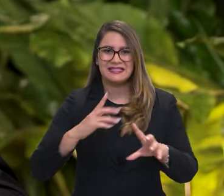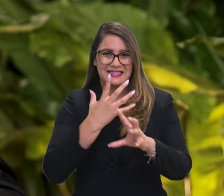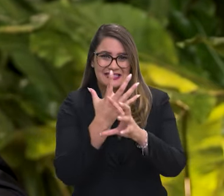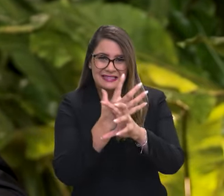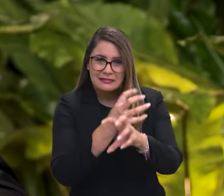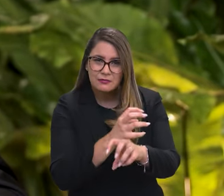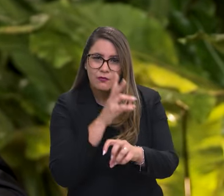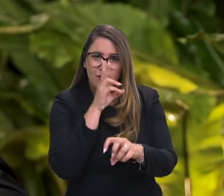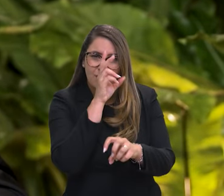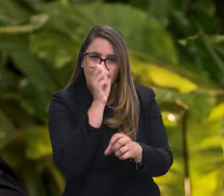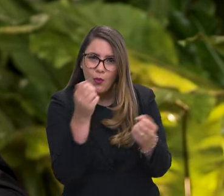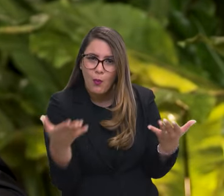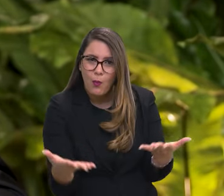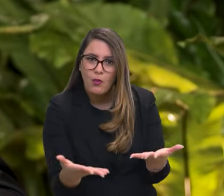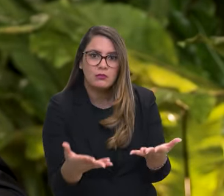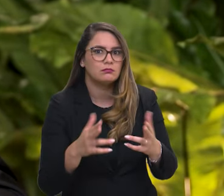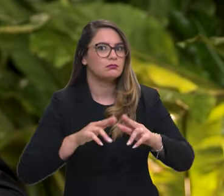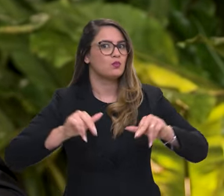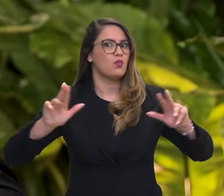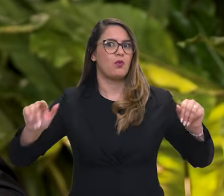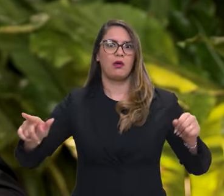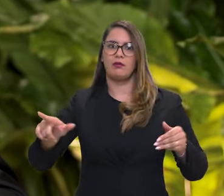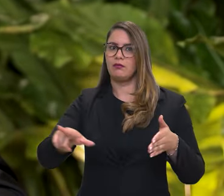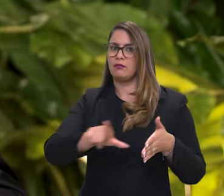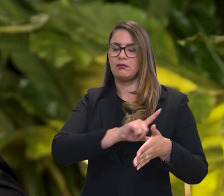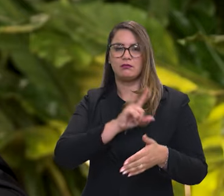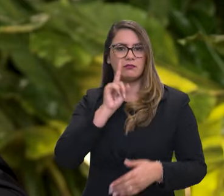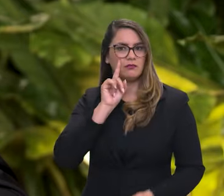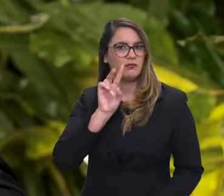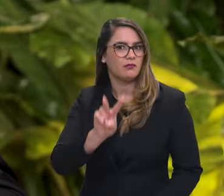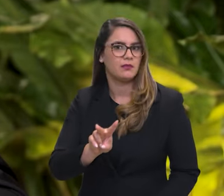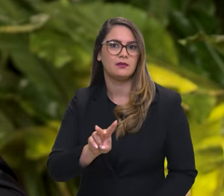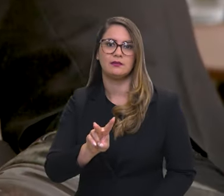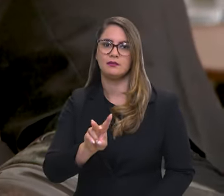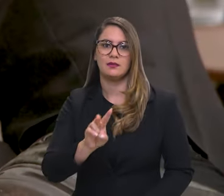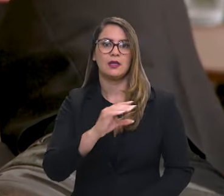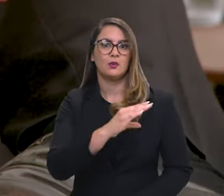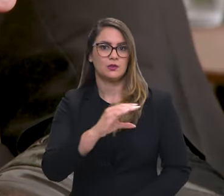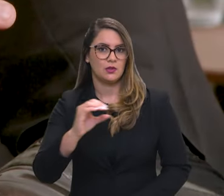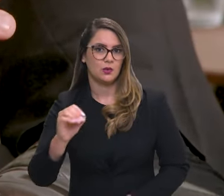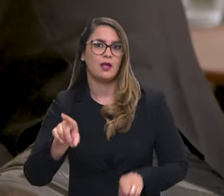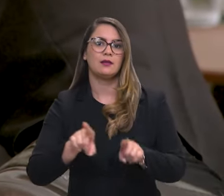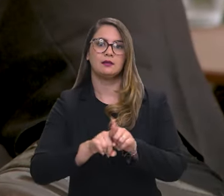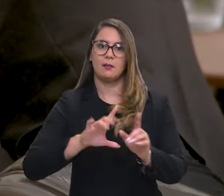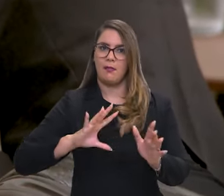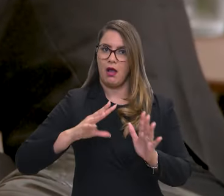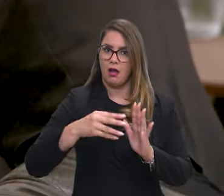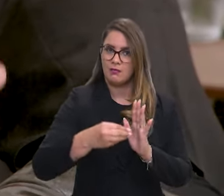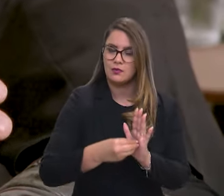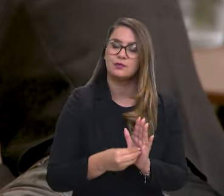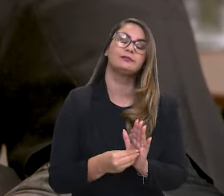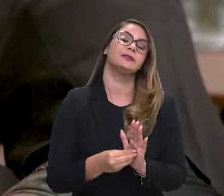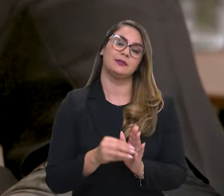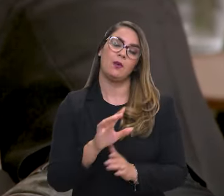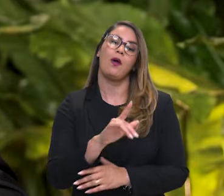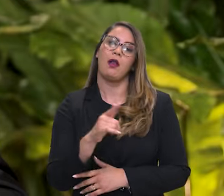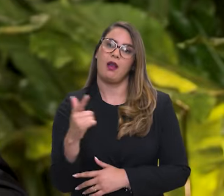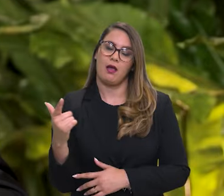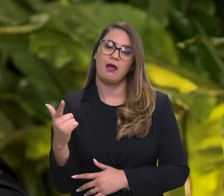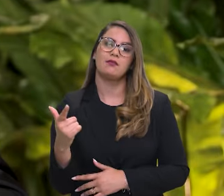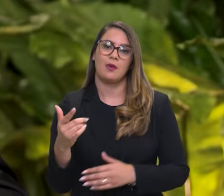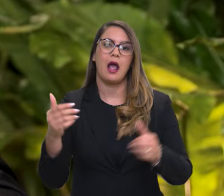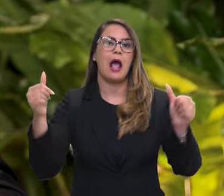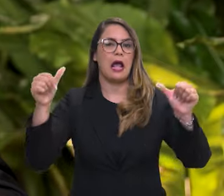na Amazônia e no centro-oeste do país. Então, sem sombra de dúvida, a tragédia seria muito maior.